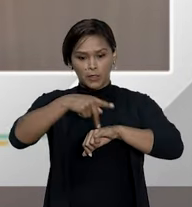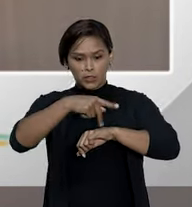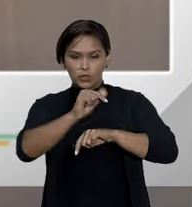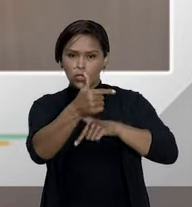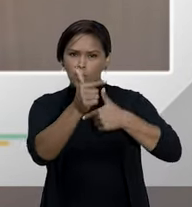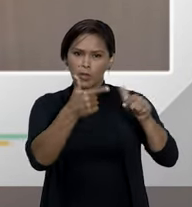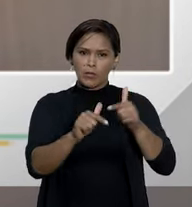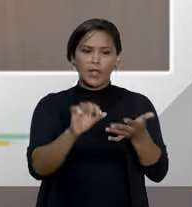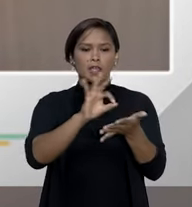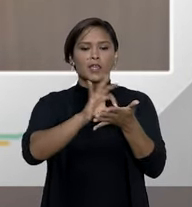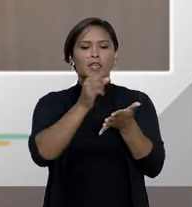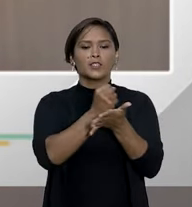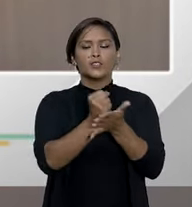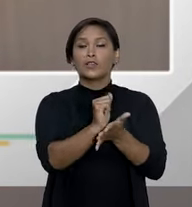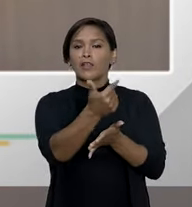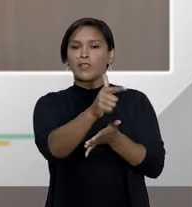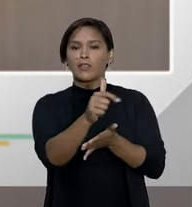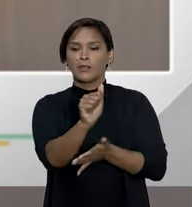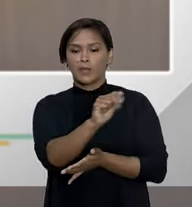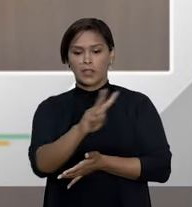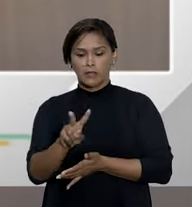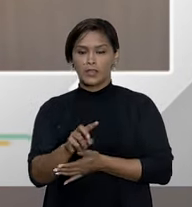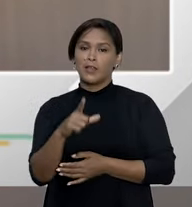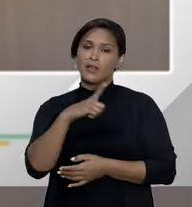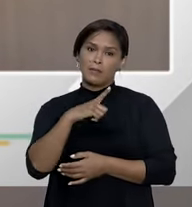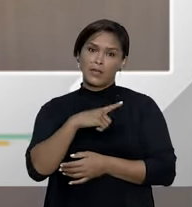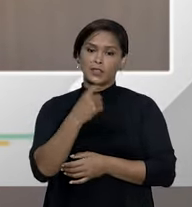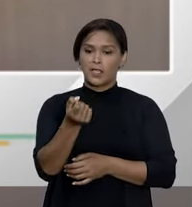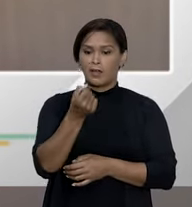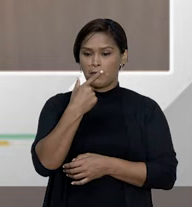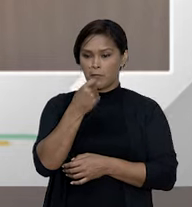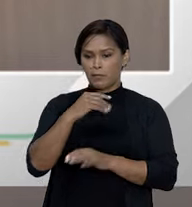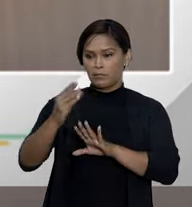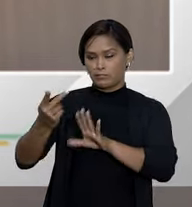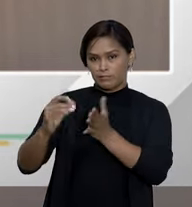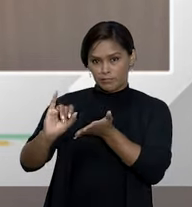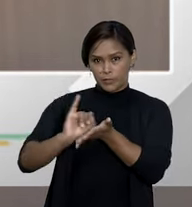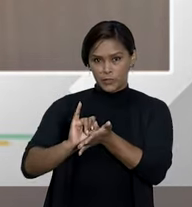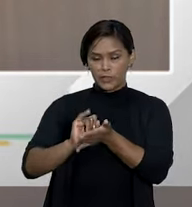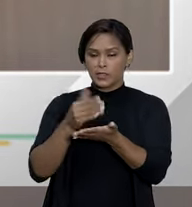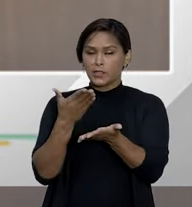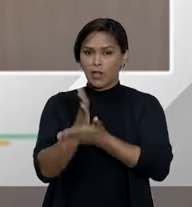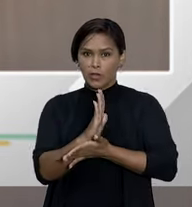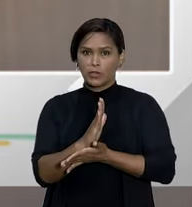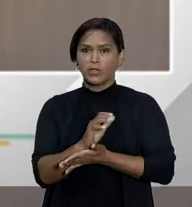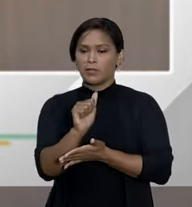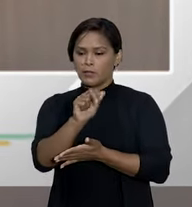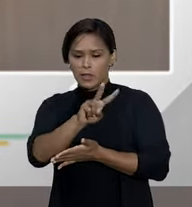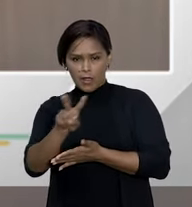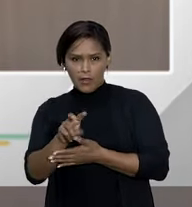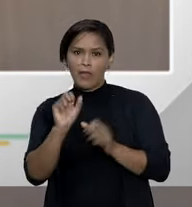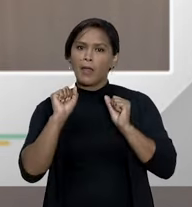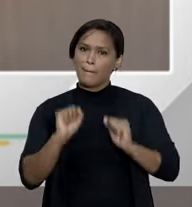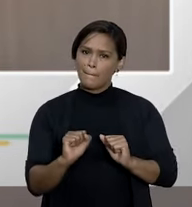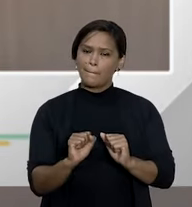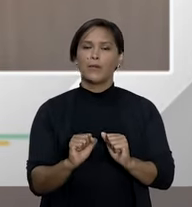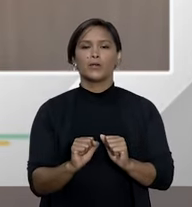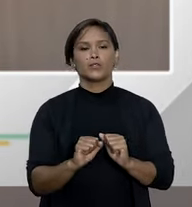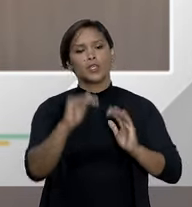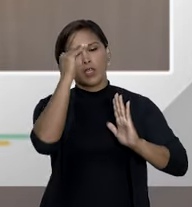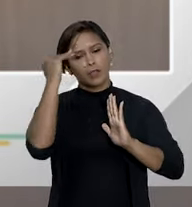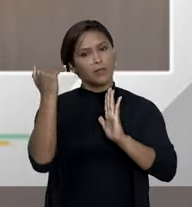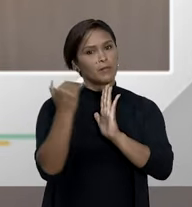registrado pela Anvisa mas se tiver sua importação excepcionalmente autorizada pela agência nacional é